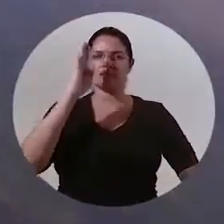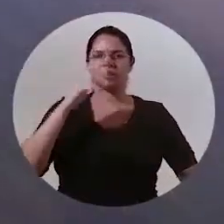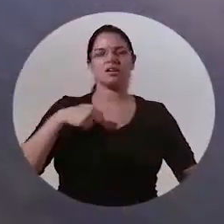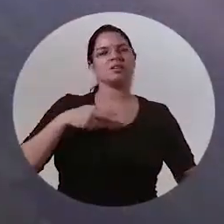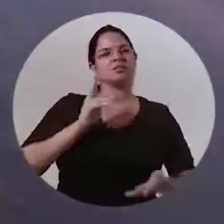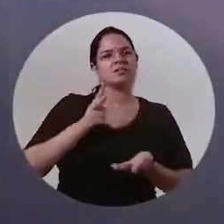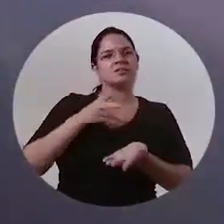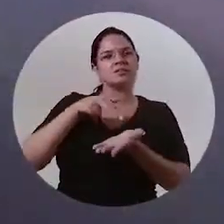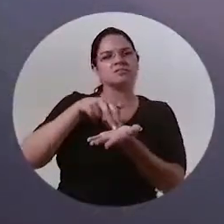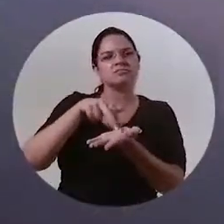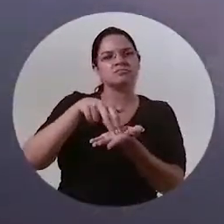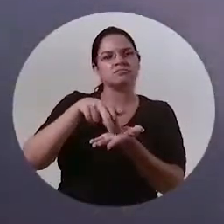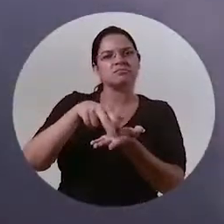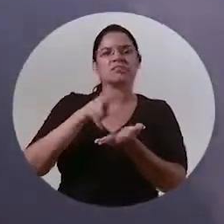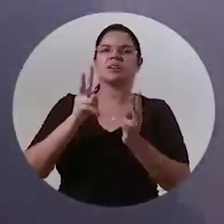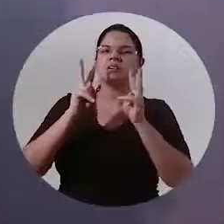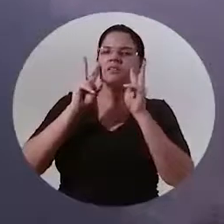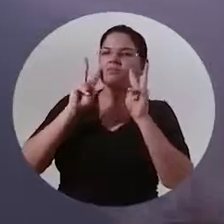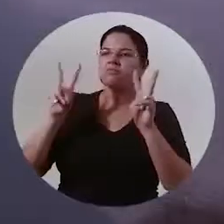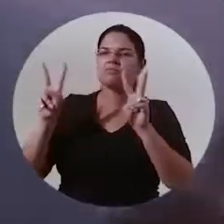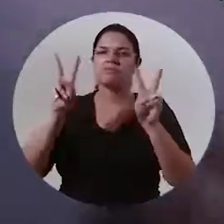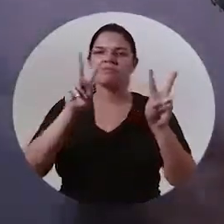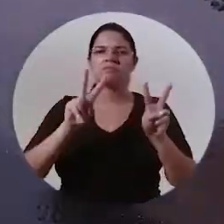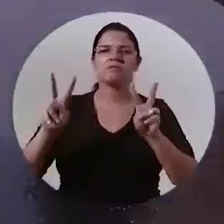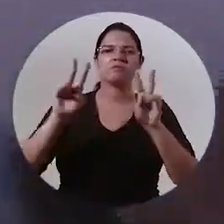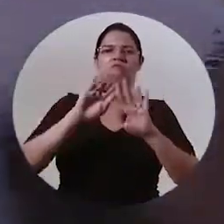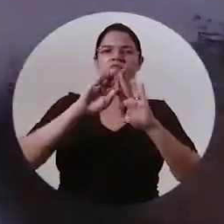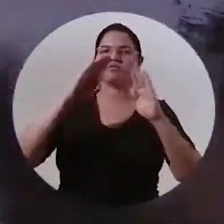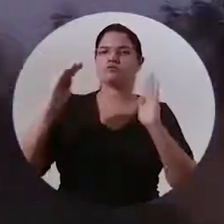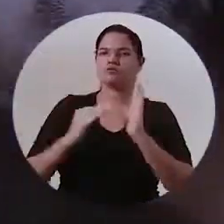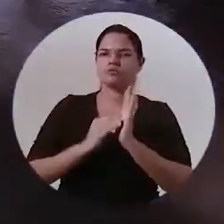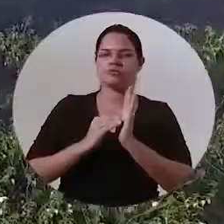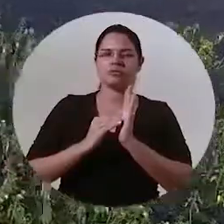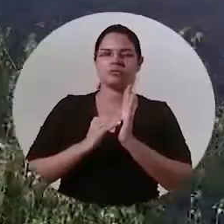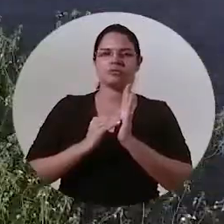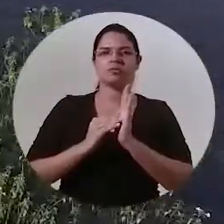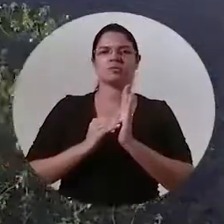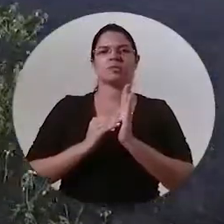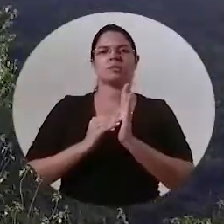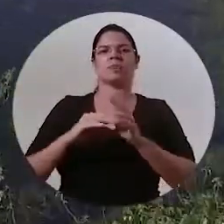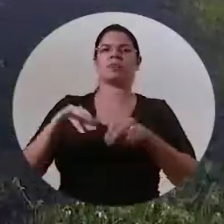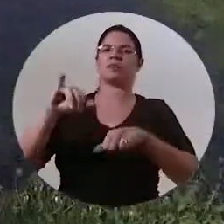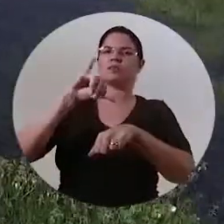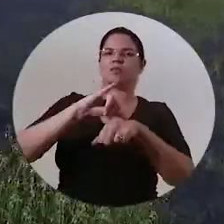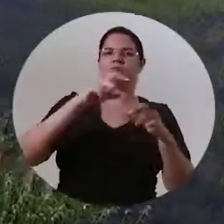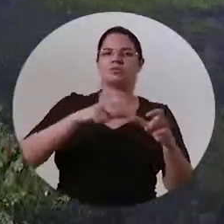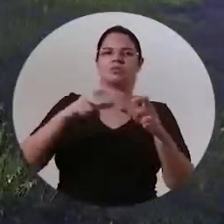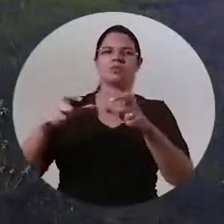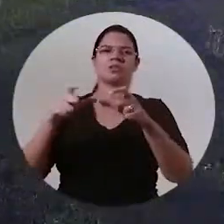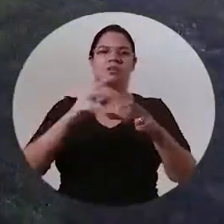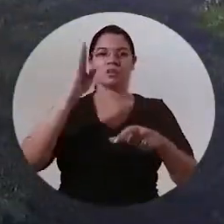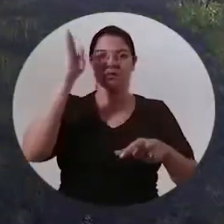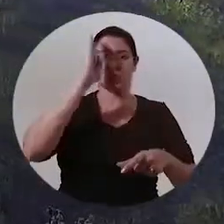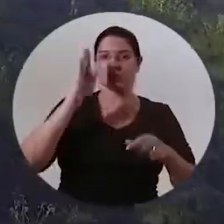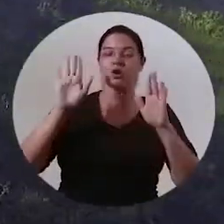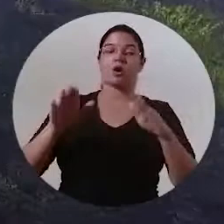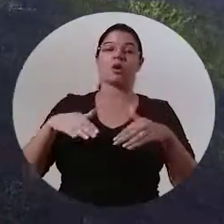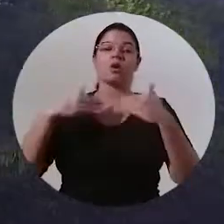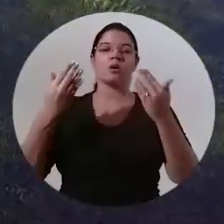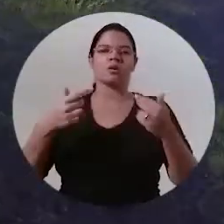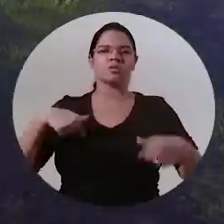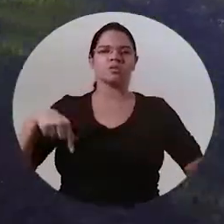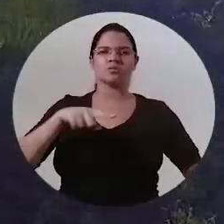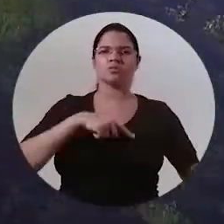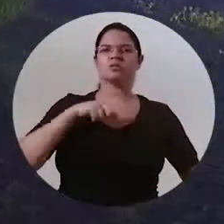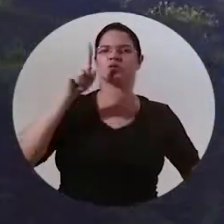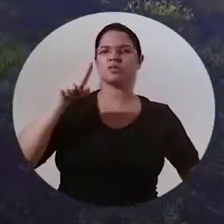sempre com uma visão privilegiada de tudo e de todos lugares desse Brasil onde somos abençoados